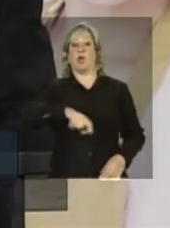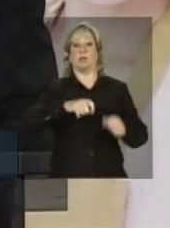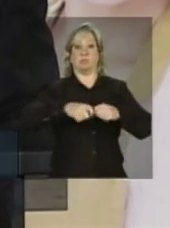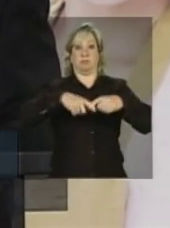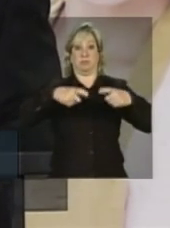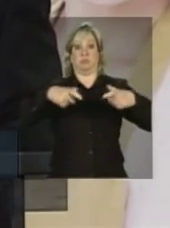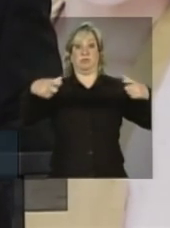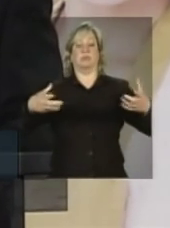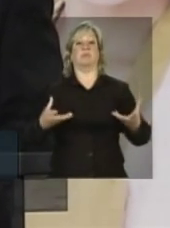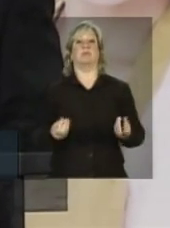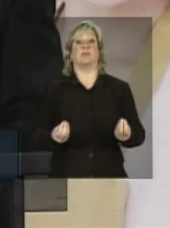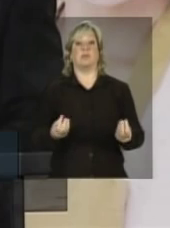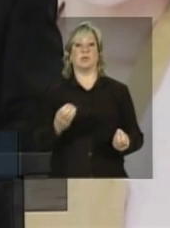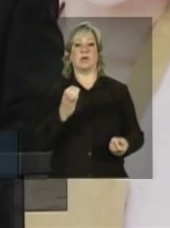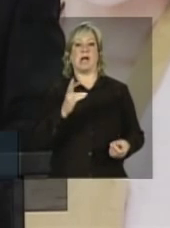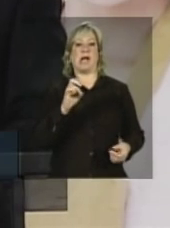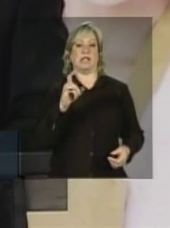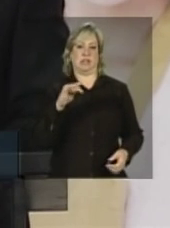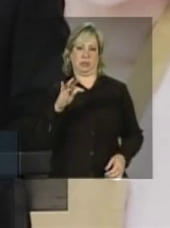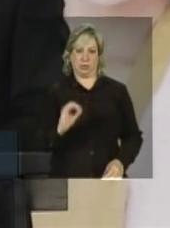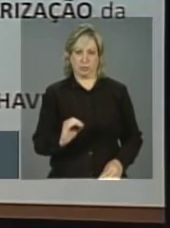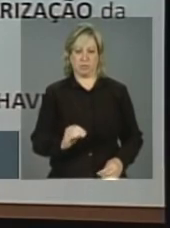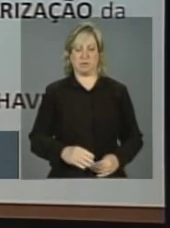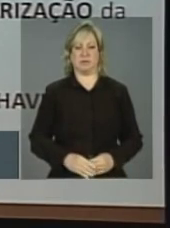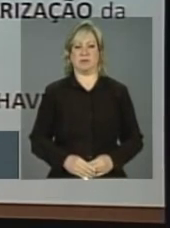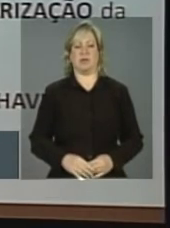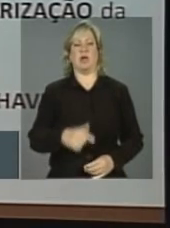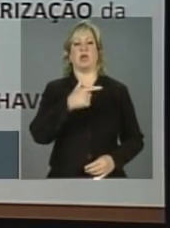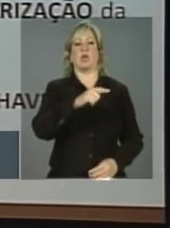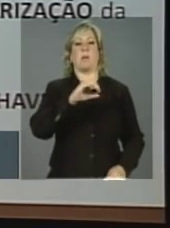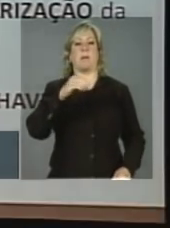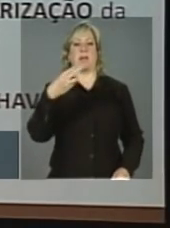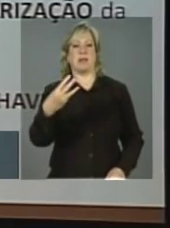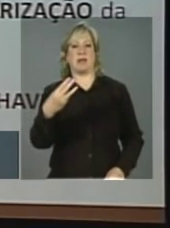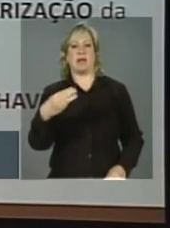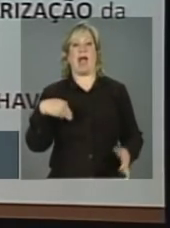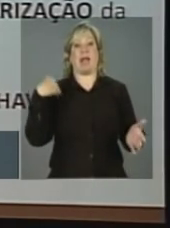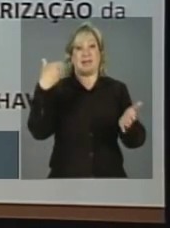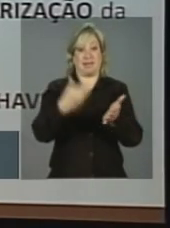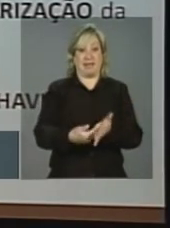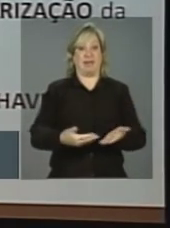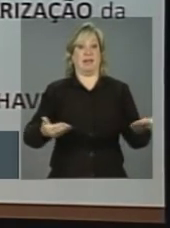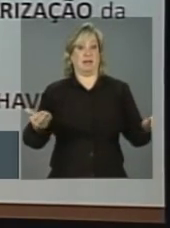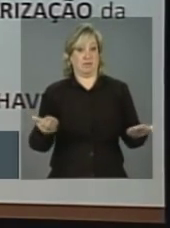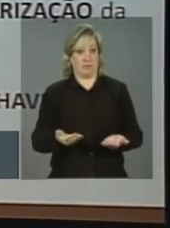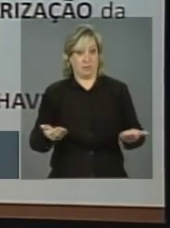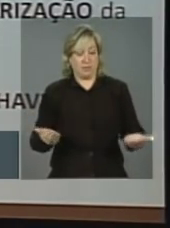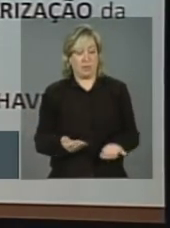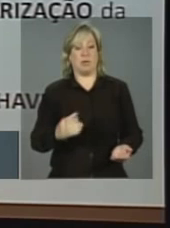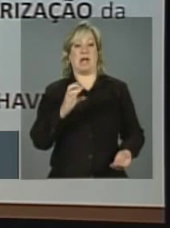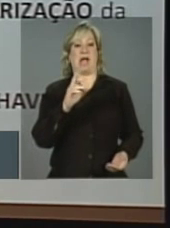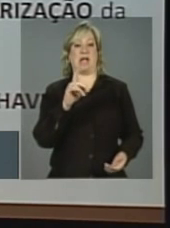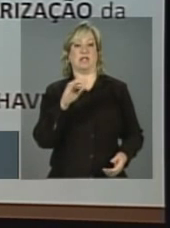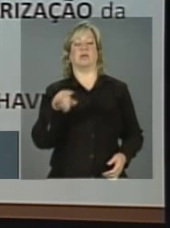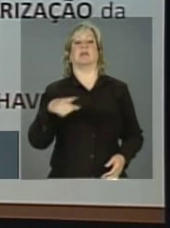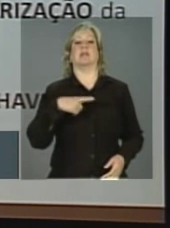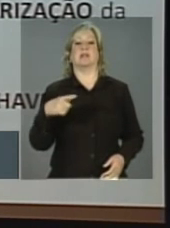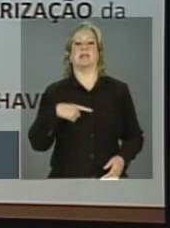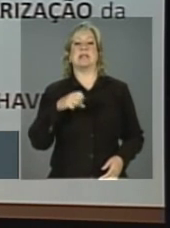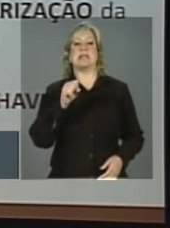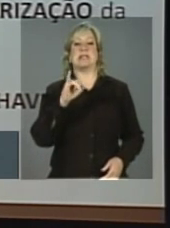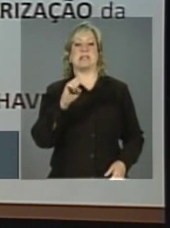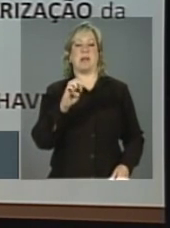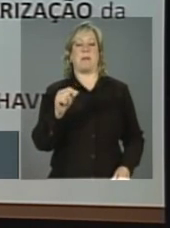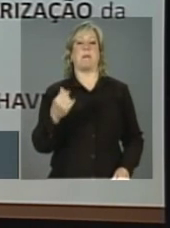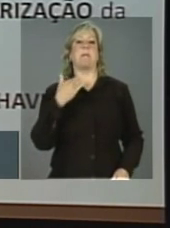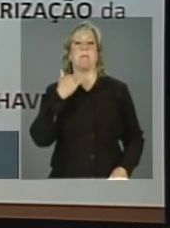muito o crédito. De 2003 até esta data, o crédito do Sistema Financeiro